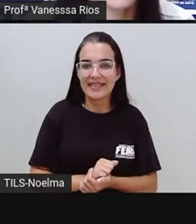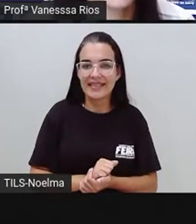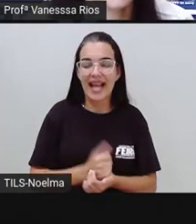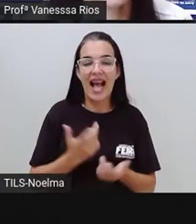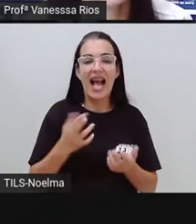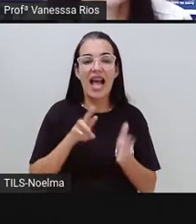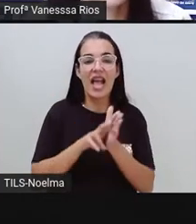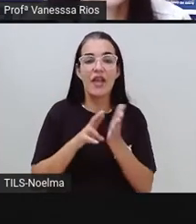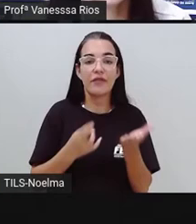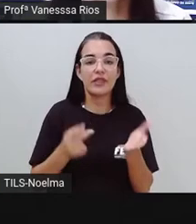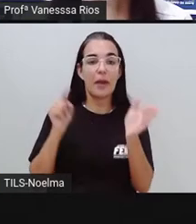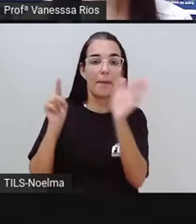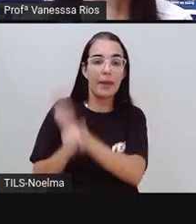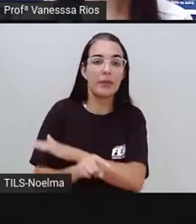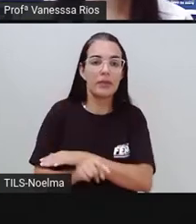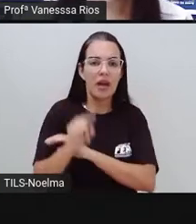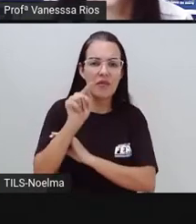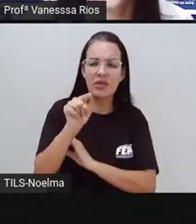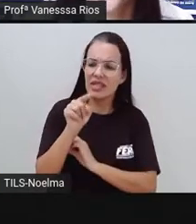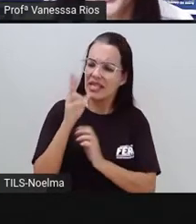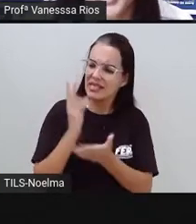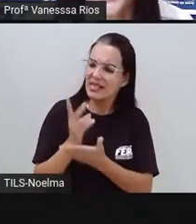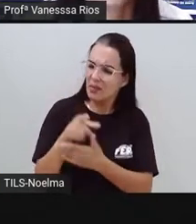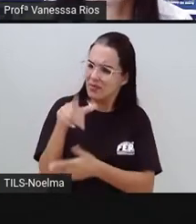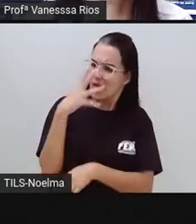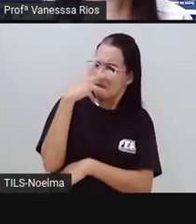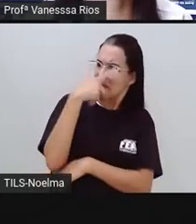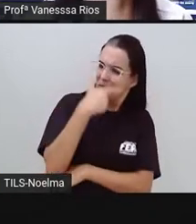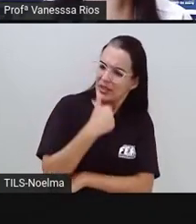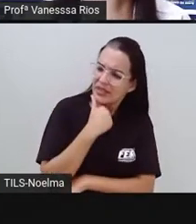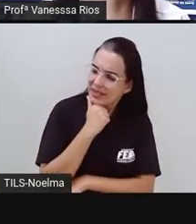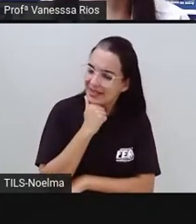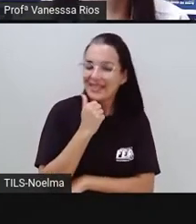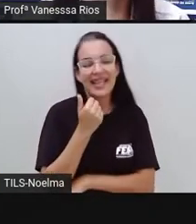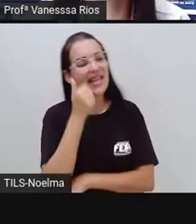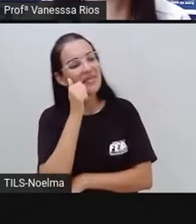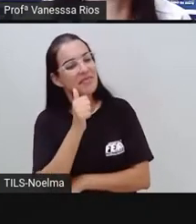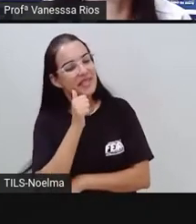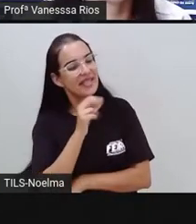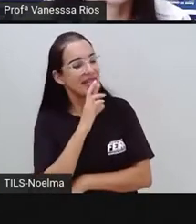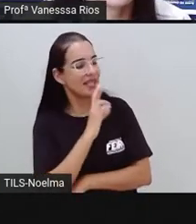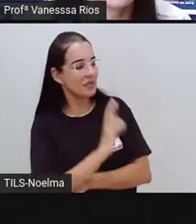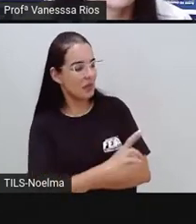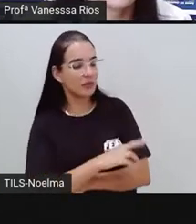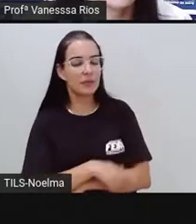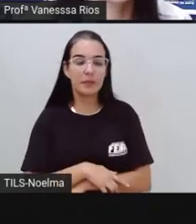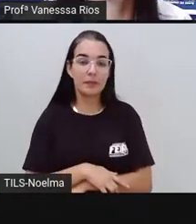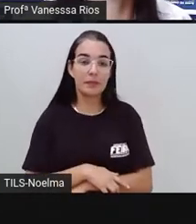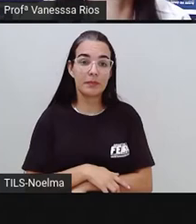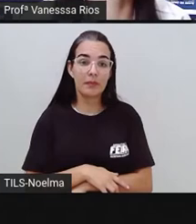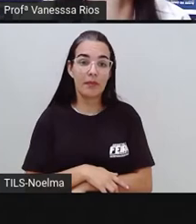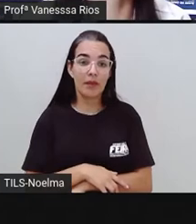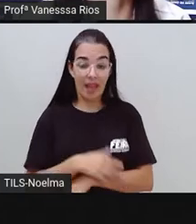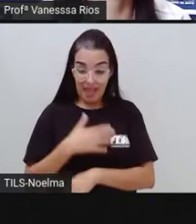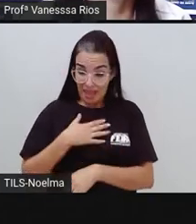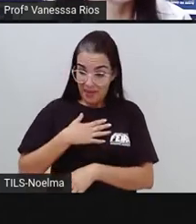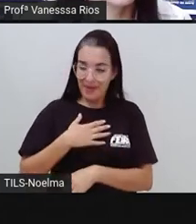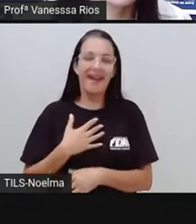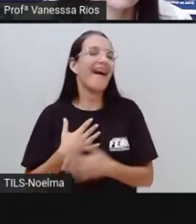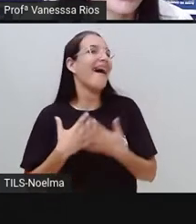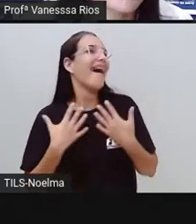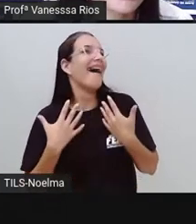E você, foi sempre assim, bonitinha? E Emília responde. Quem dera.